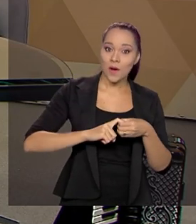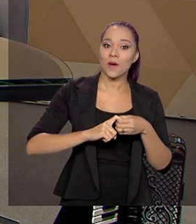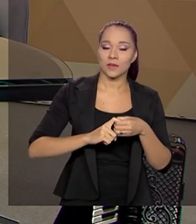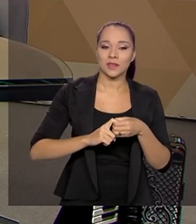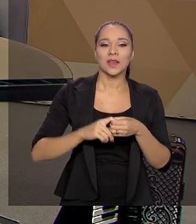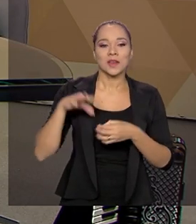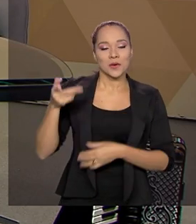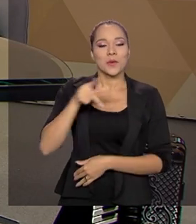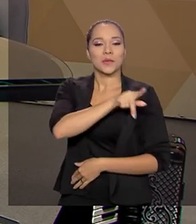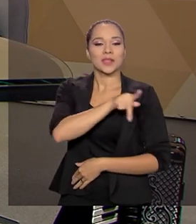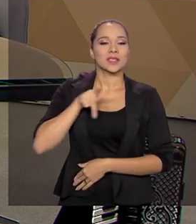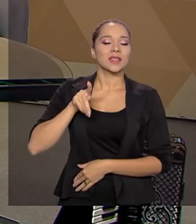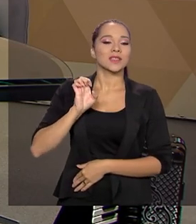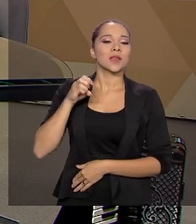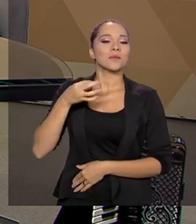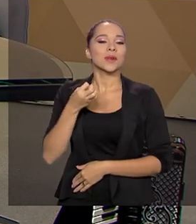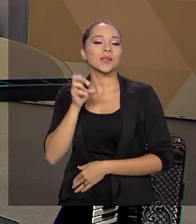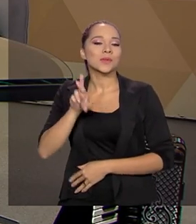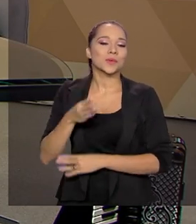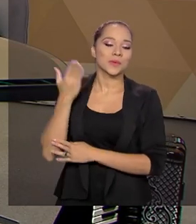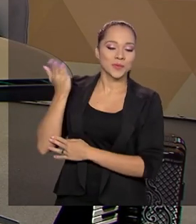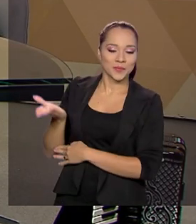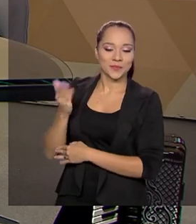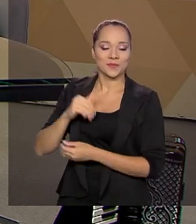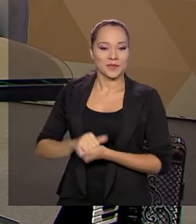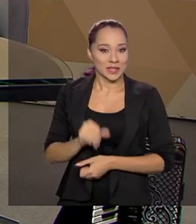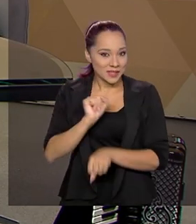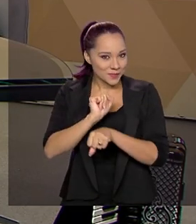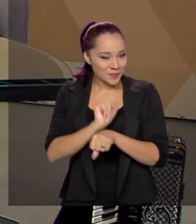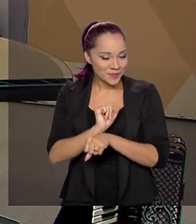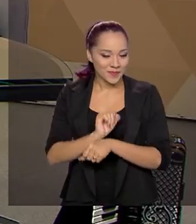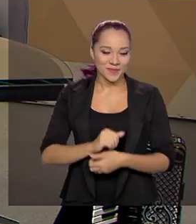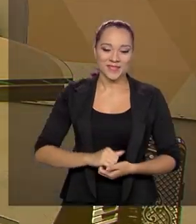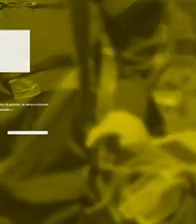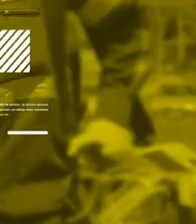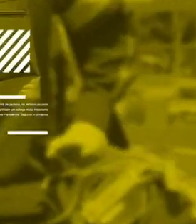o presidente da Embratur, Gilson Machado. Não saia daí!